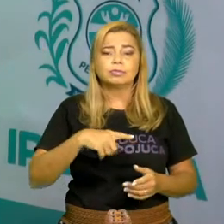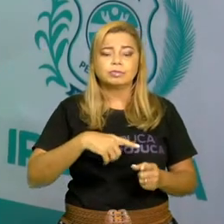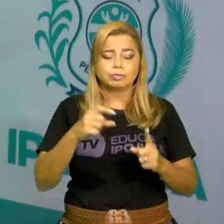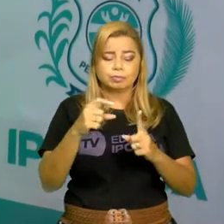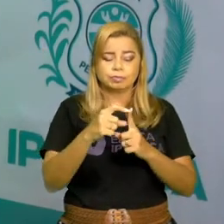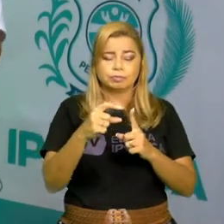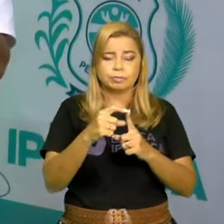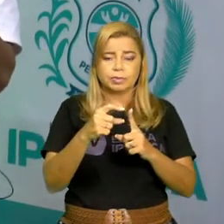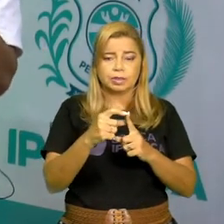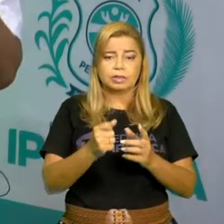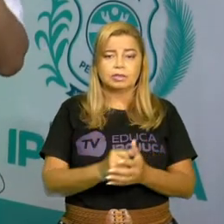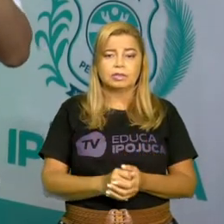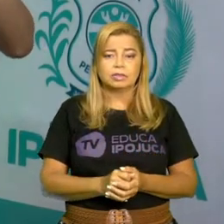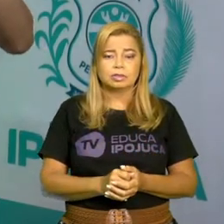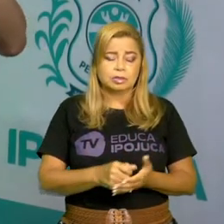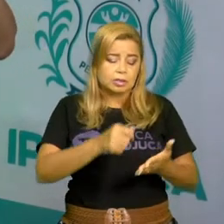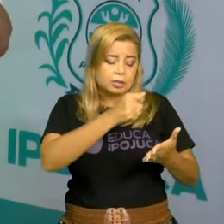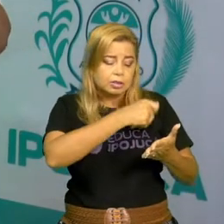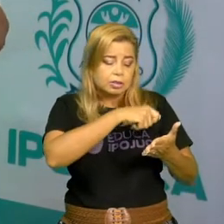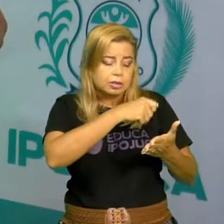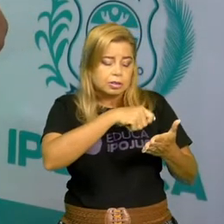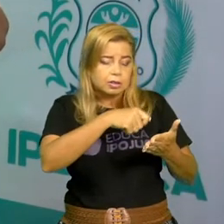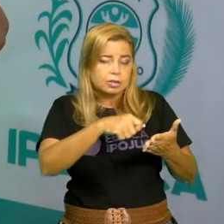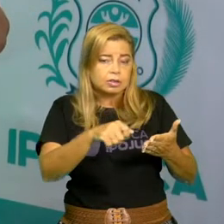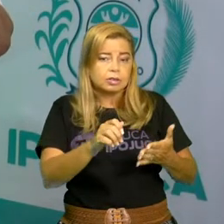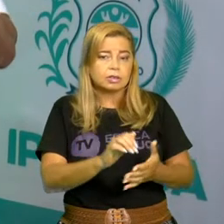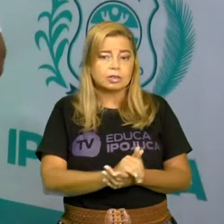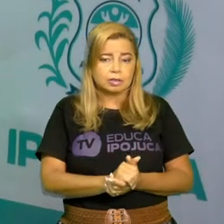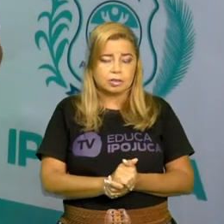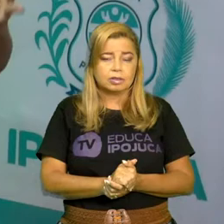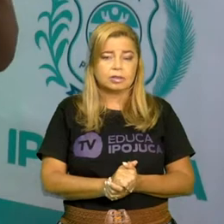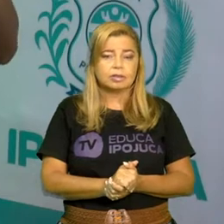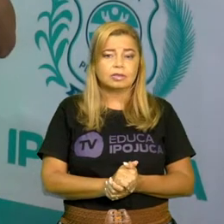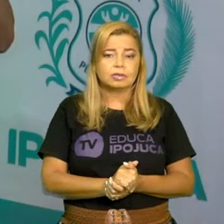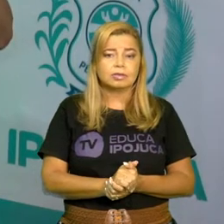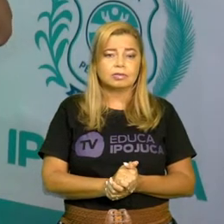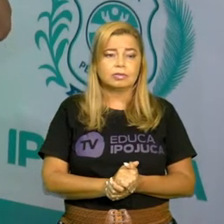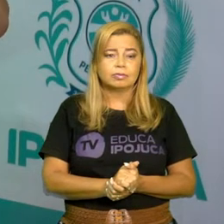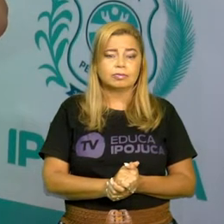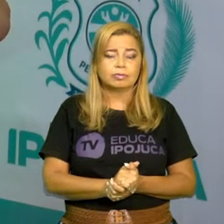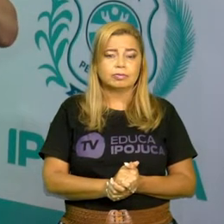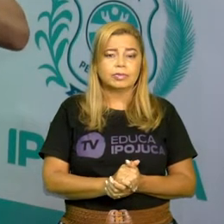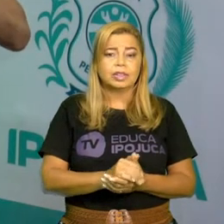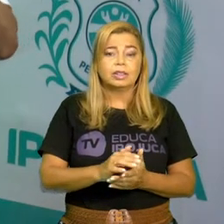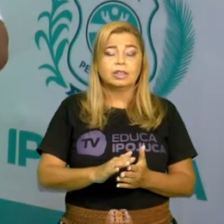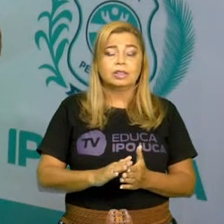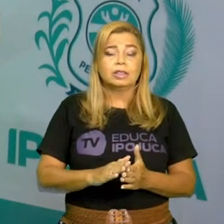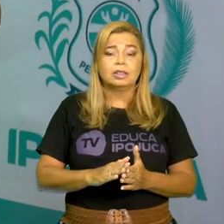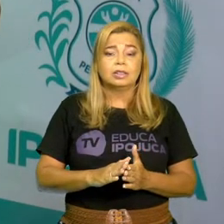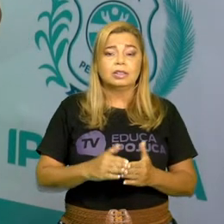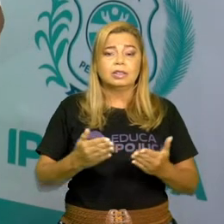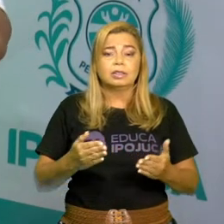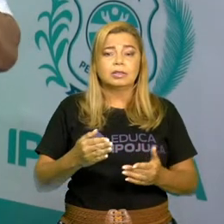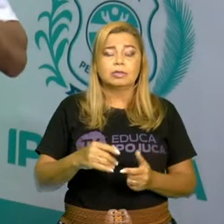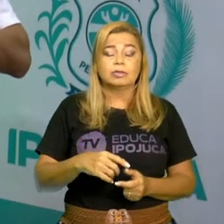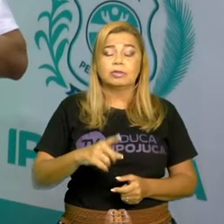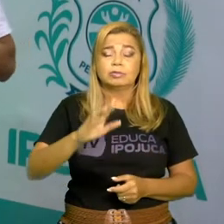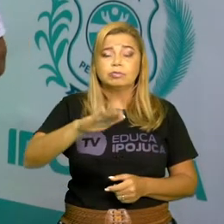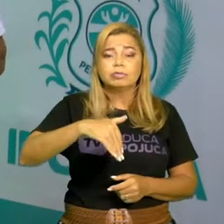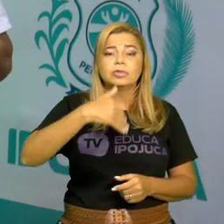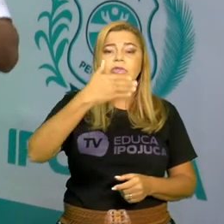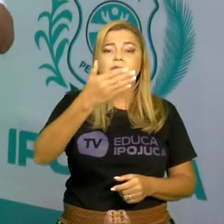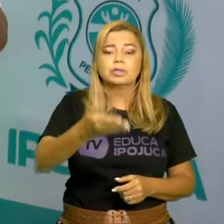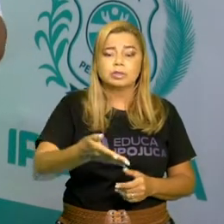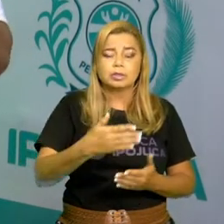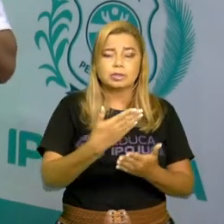que são escritas, que tem palavras ali no meio, como a gente vai ver em outras aulas, vamos ver, que tem letrinhas ali